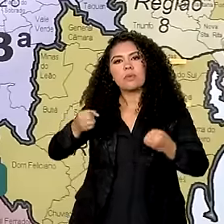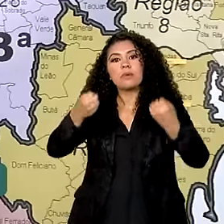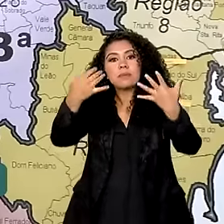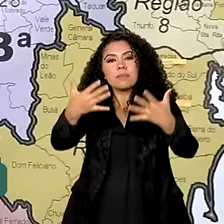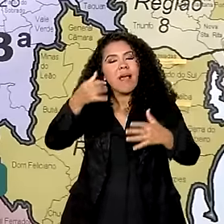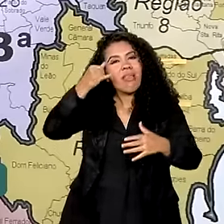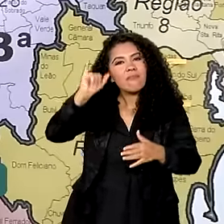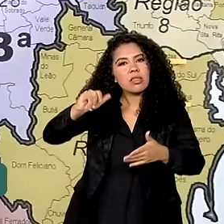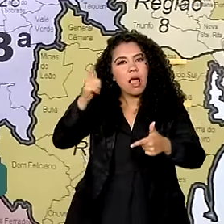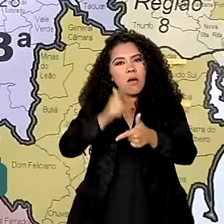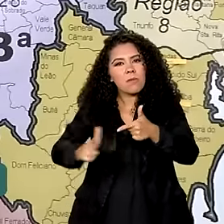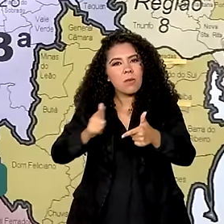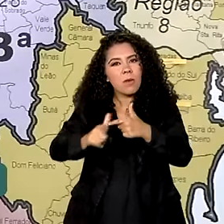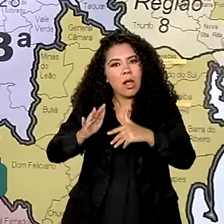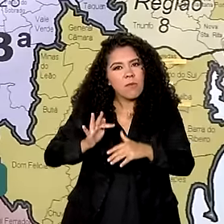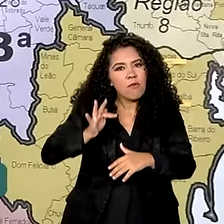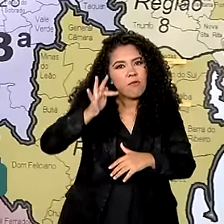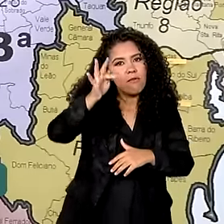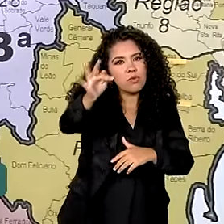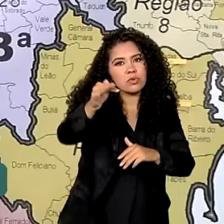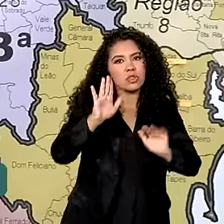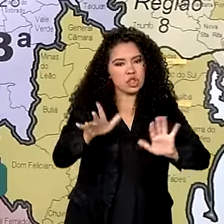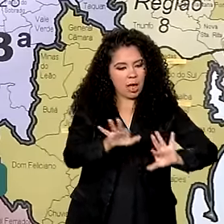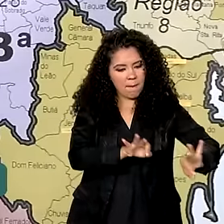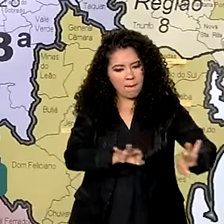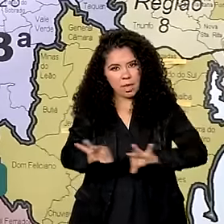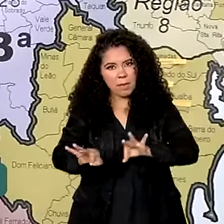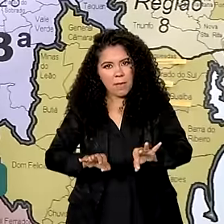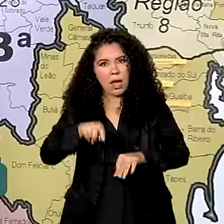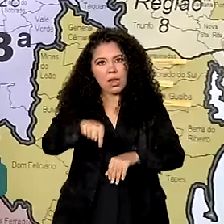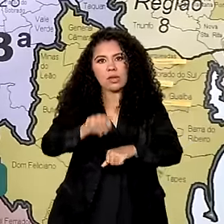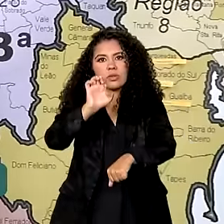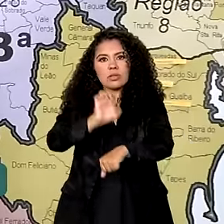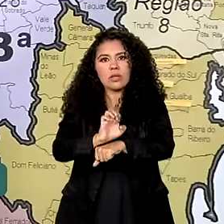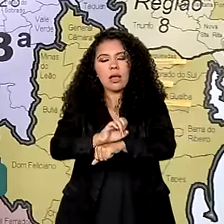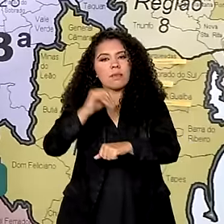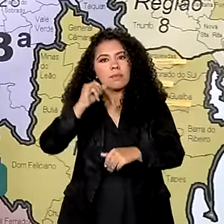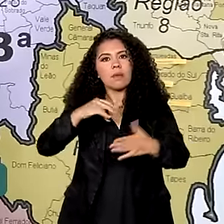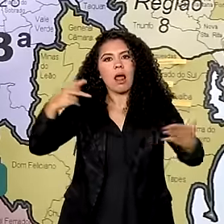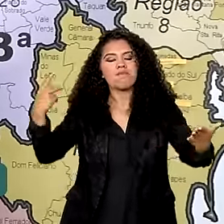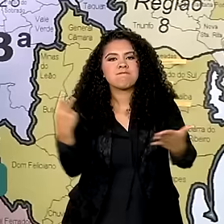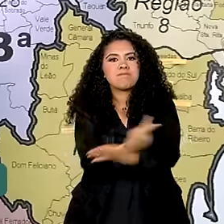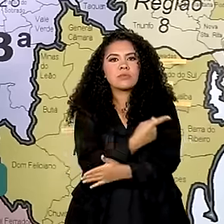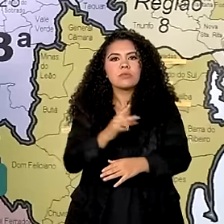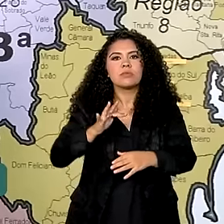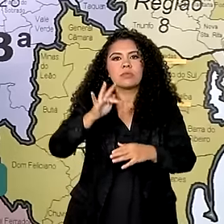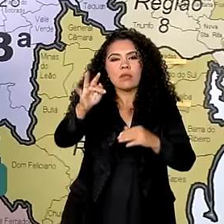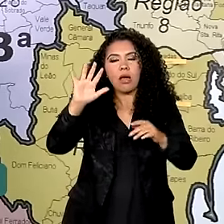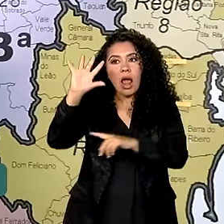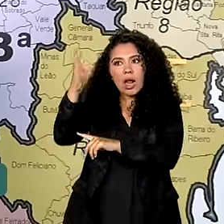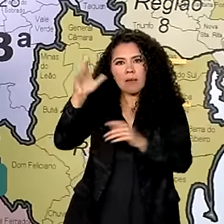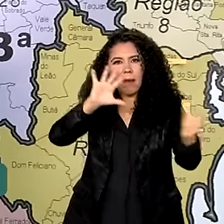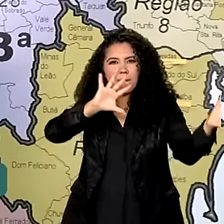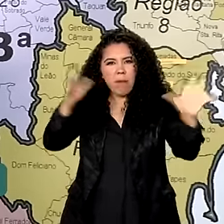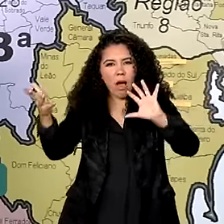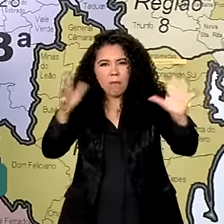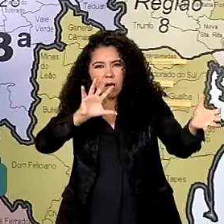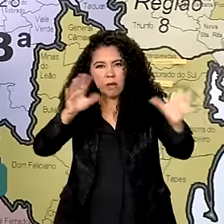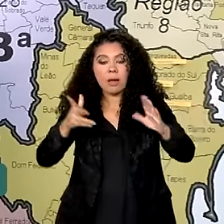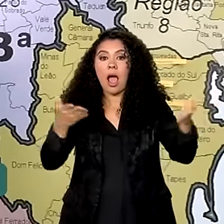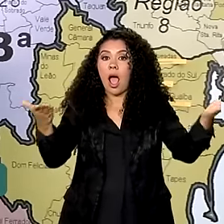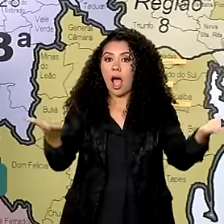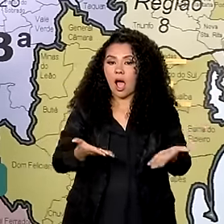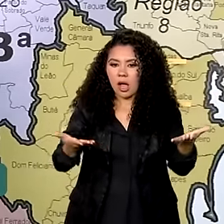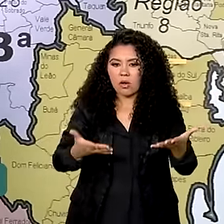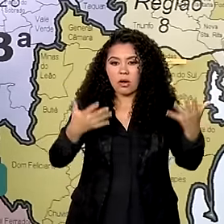futuros, preparando o Estado do Rio Grande do Sul para possíveis eventos climáticos extremos. E agora a gente vai para um